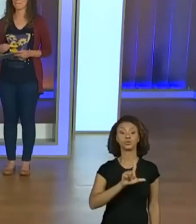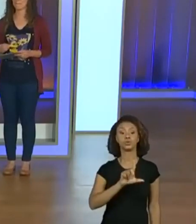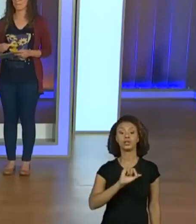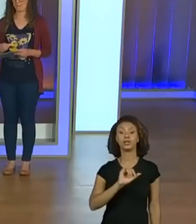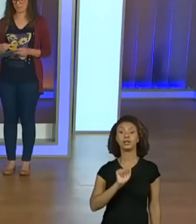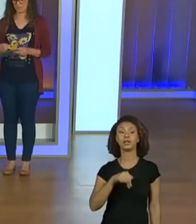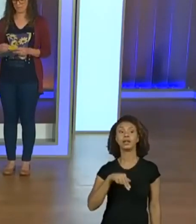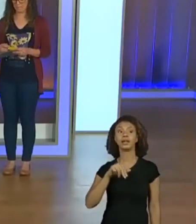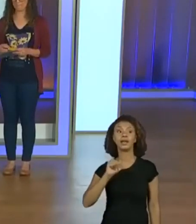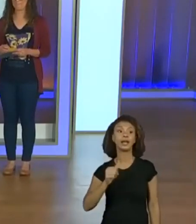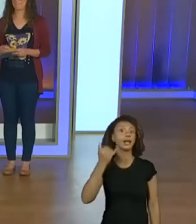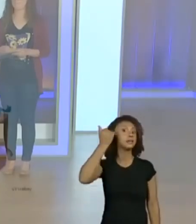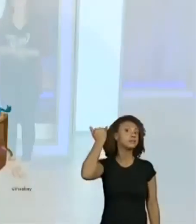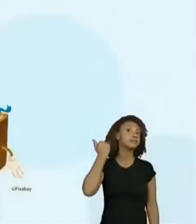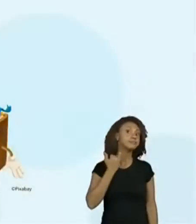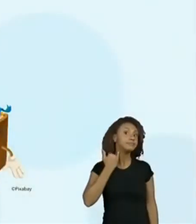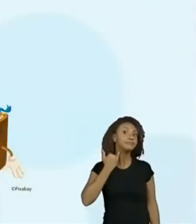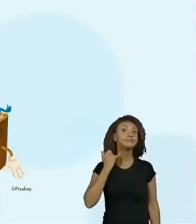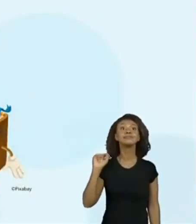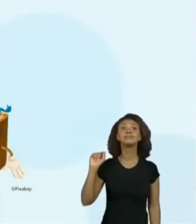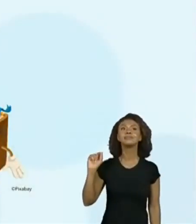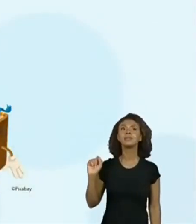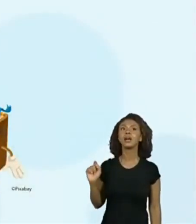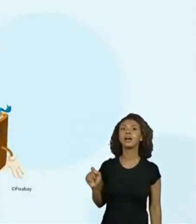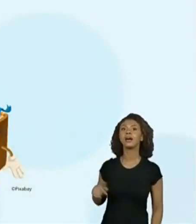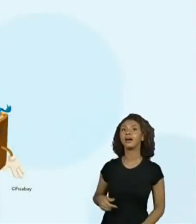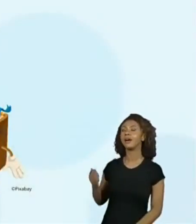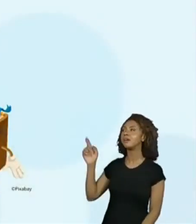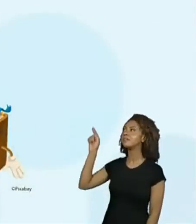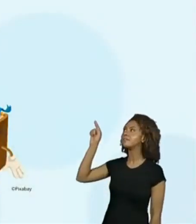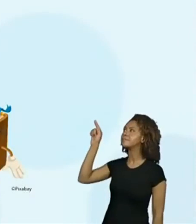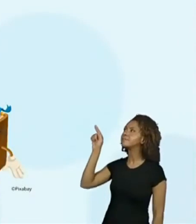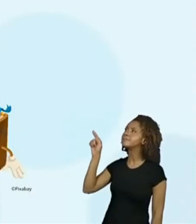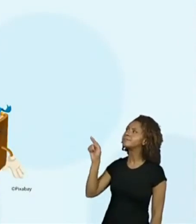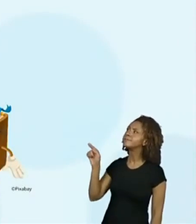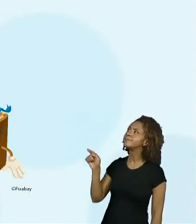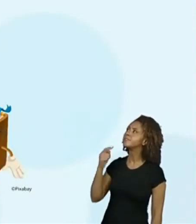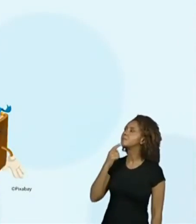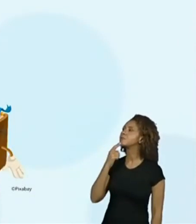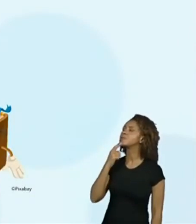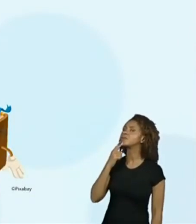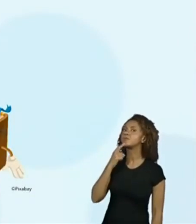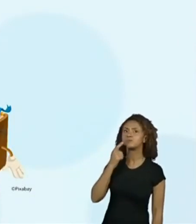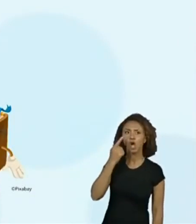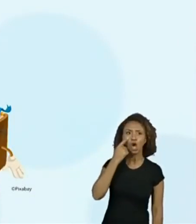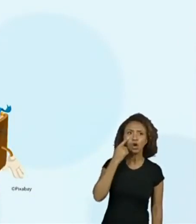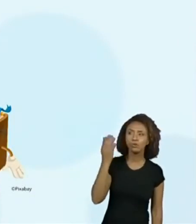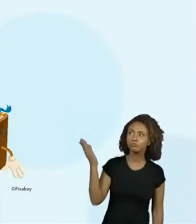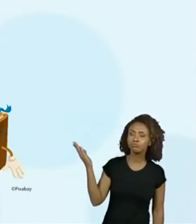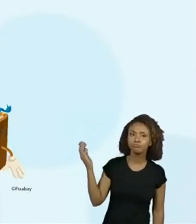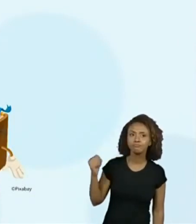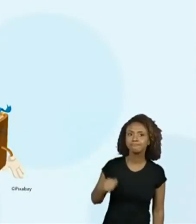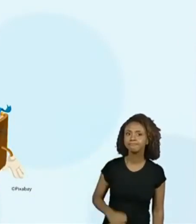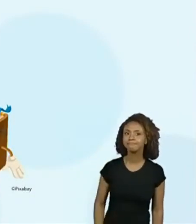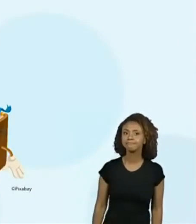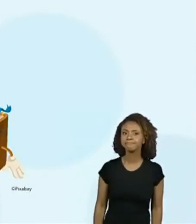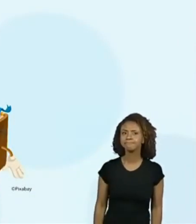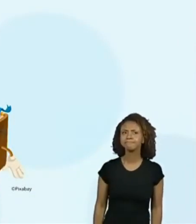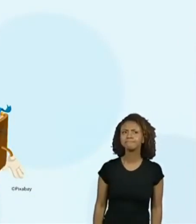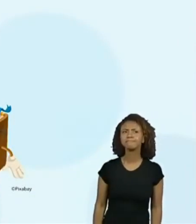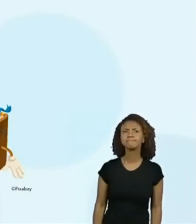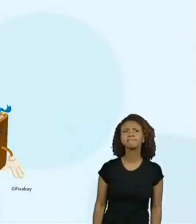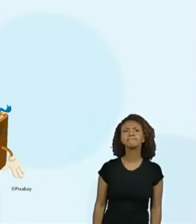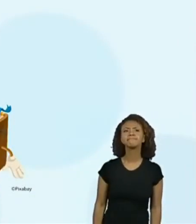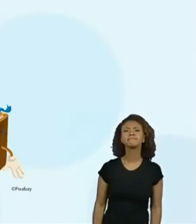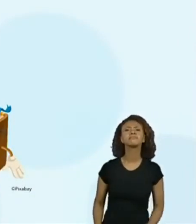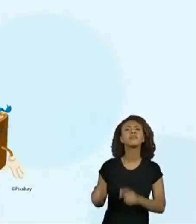Hum, a gente até reforçou uma fala na hora que a gente viu aparecer. E agora, olhem para a lista. Onde eu